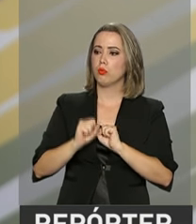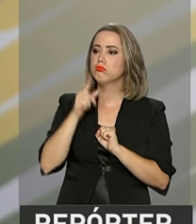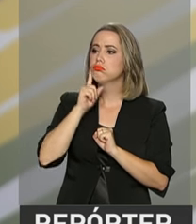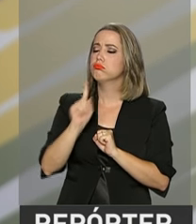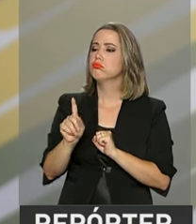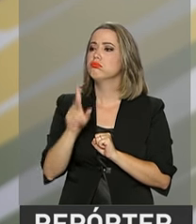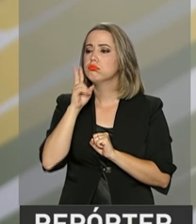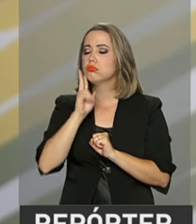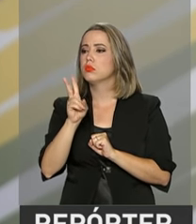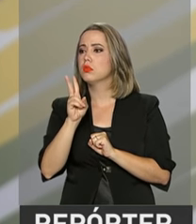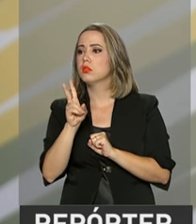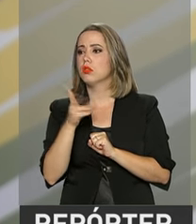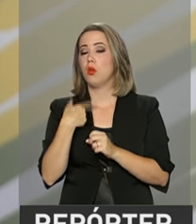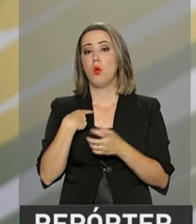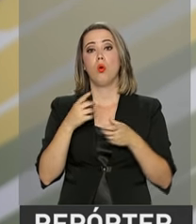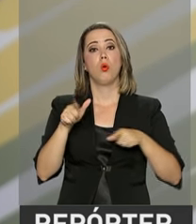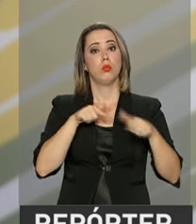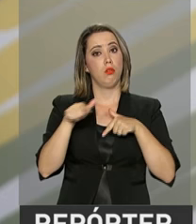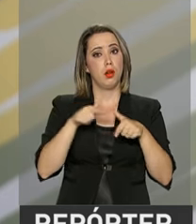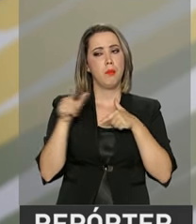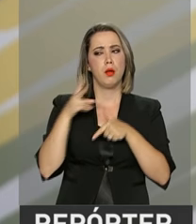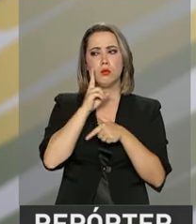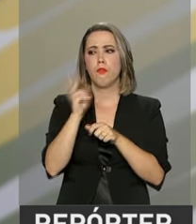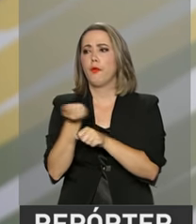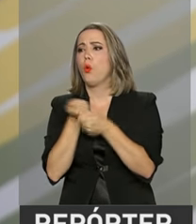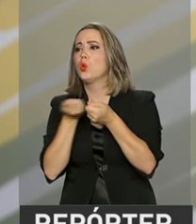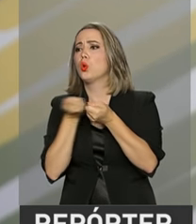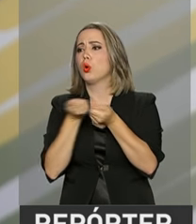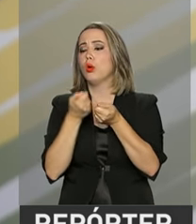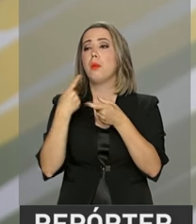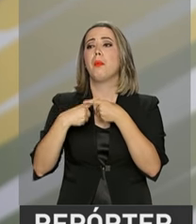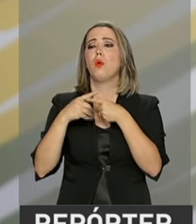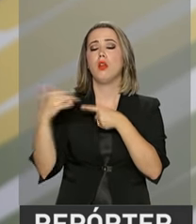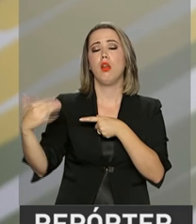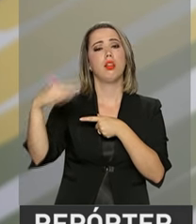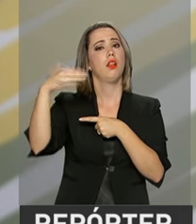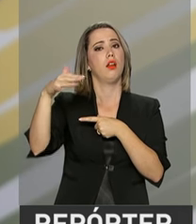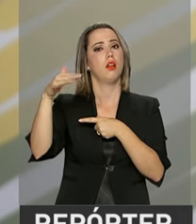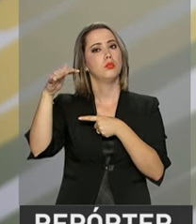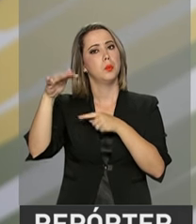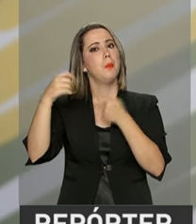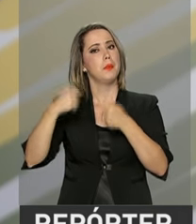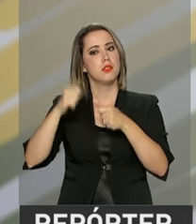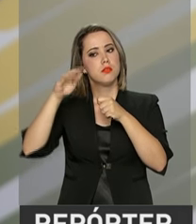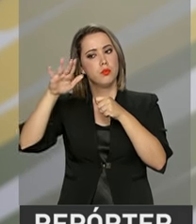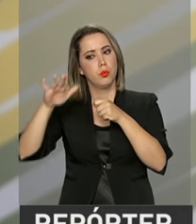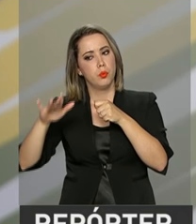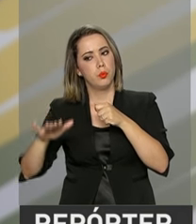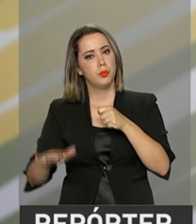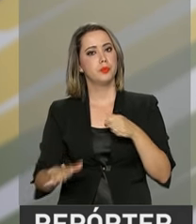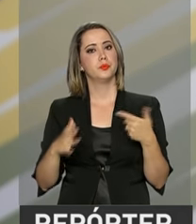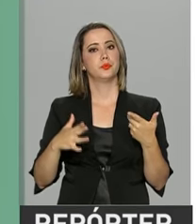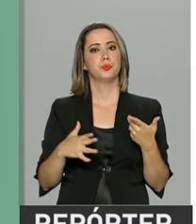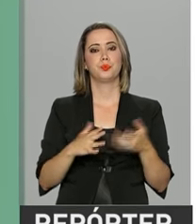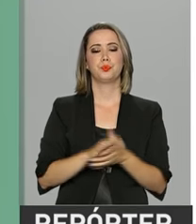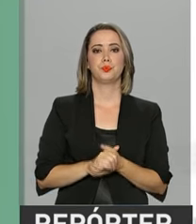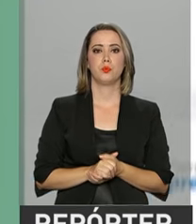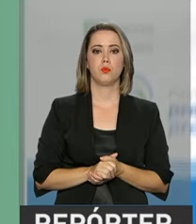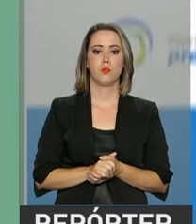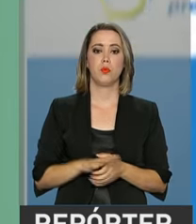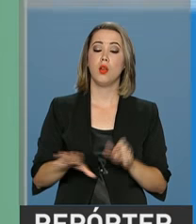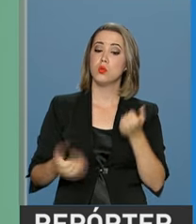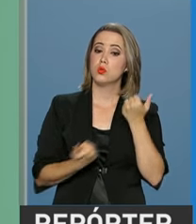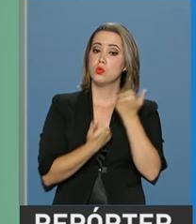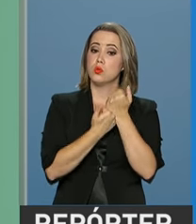ação dos órgãos de controle, uma vez que essa base de dados vai estar transparente também para os órgãos de controle. Ao